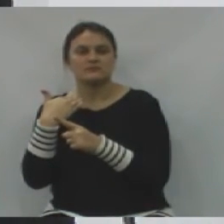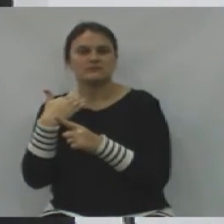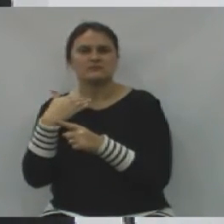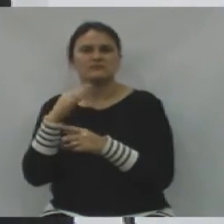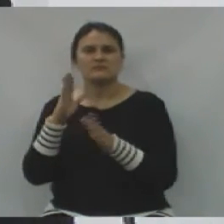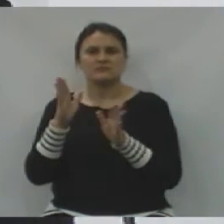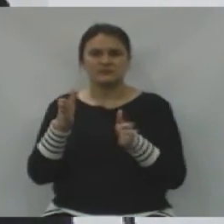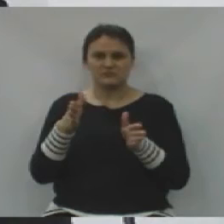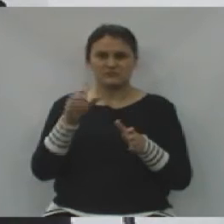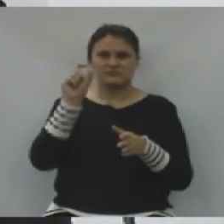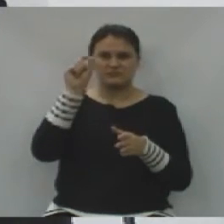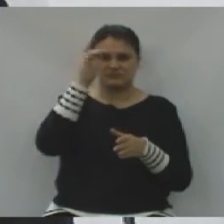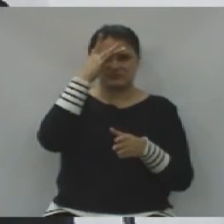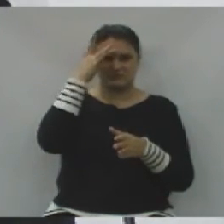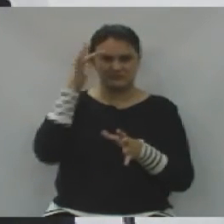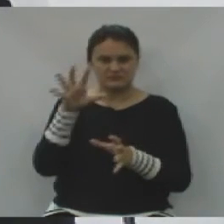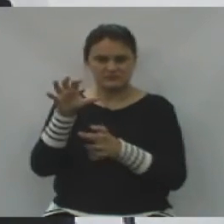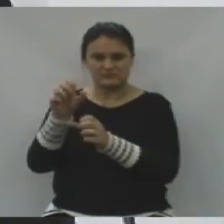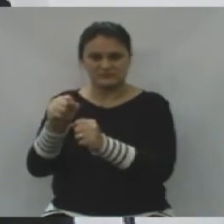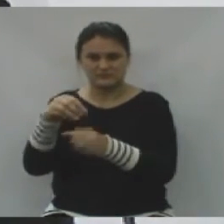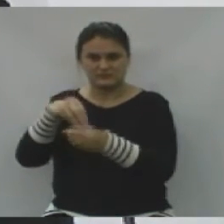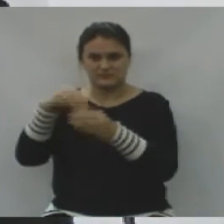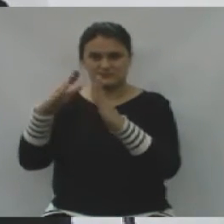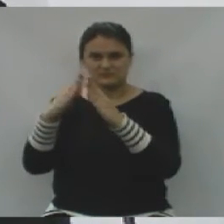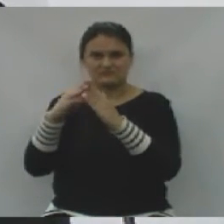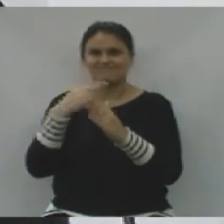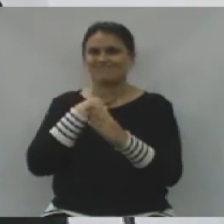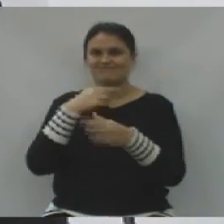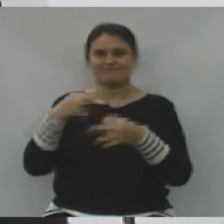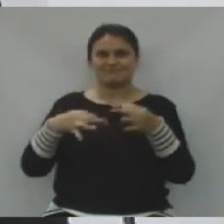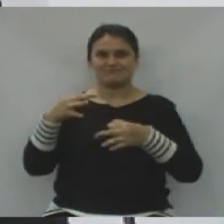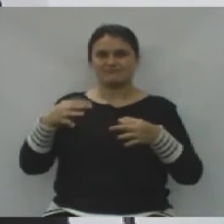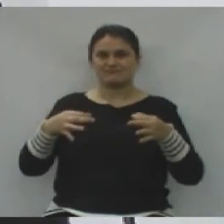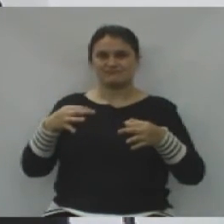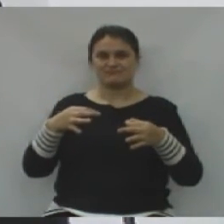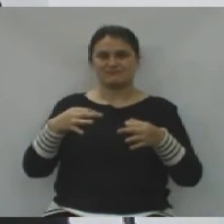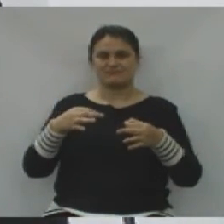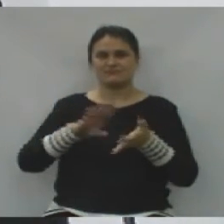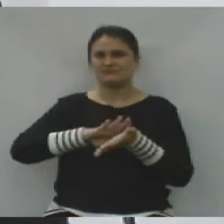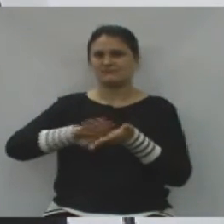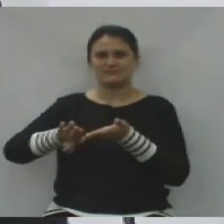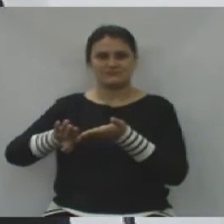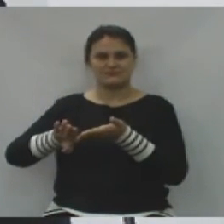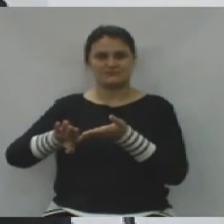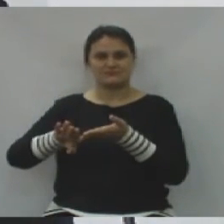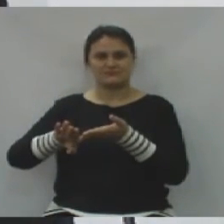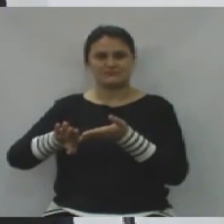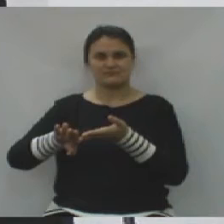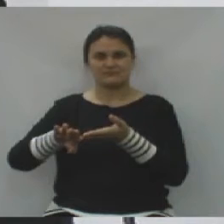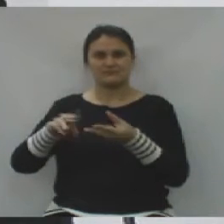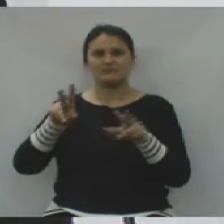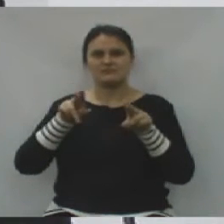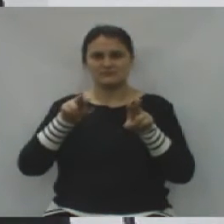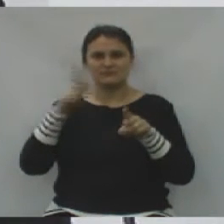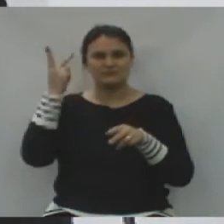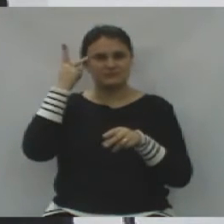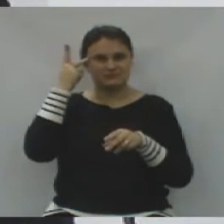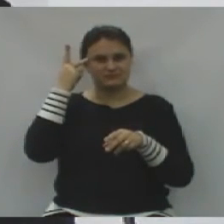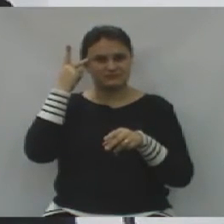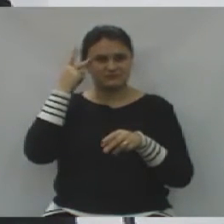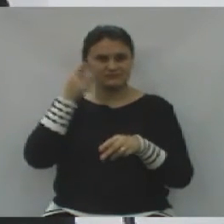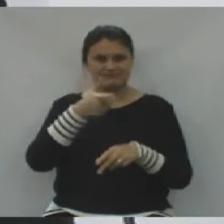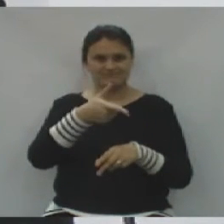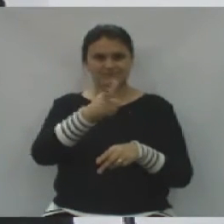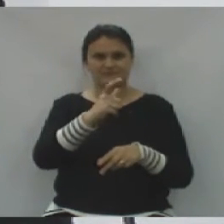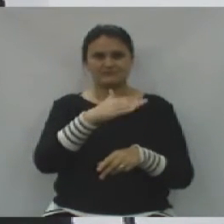Bandido que sequestra dentro do pátio da casa não pode ser julgado por juiz, mas não. Tem que ser como foi em São Paulo mesmo. É na bala.